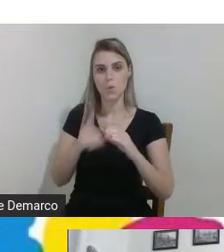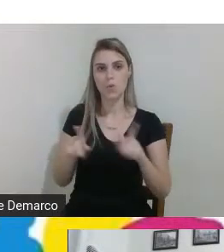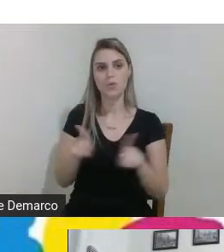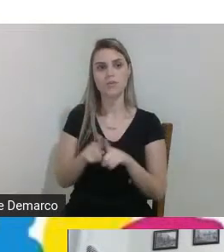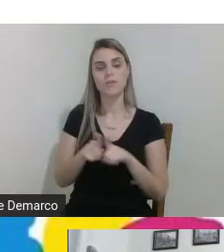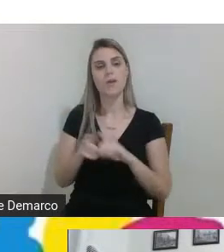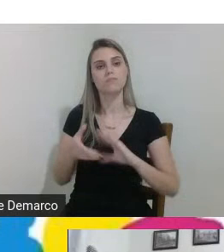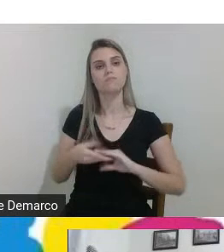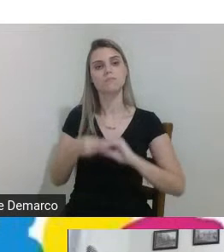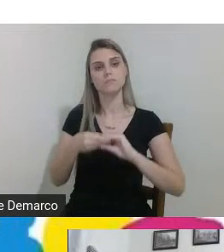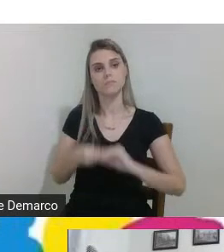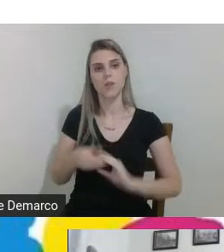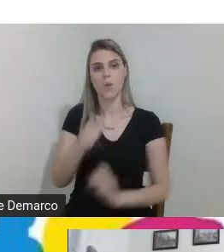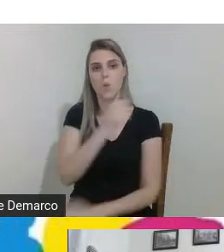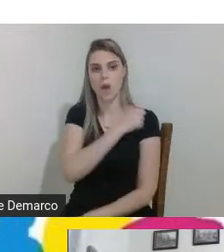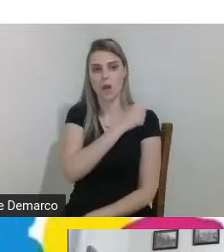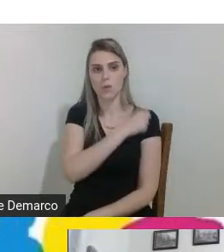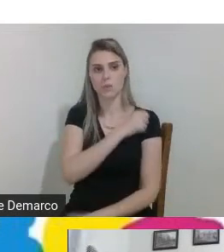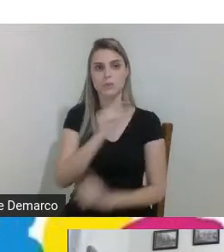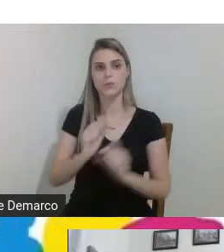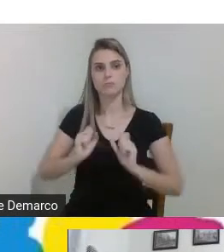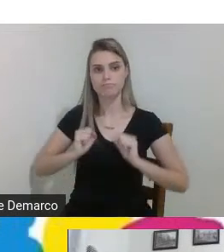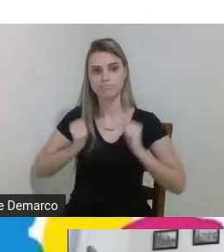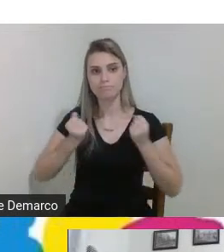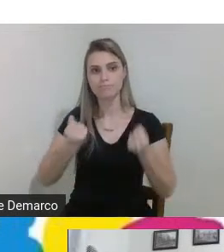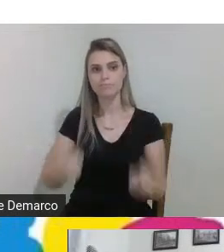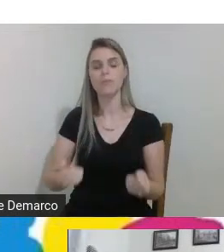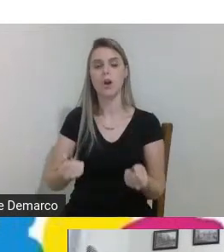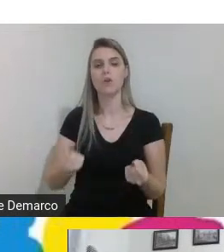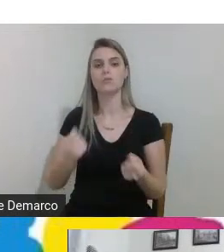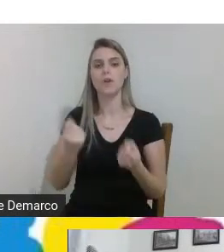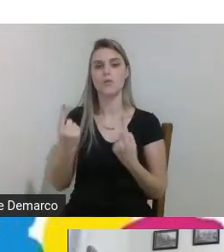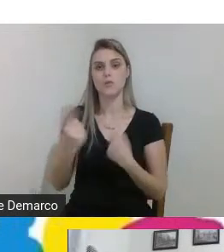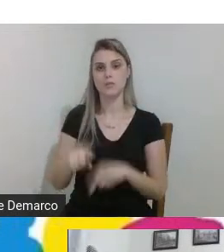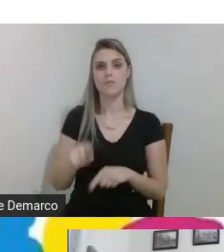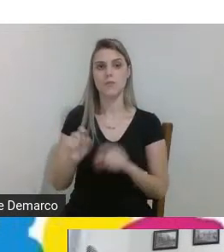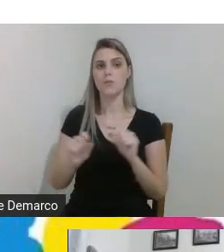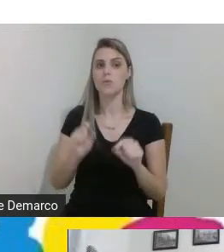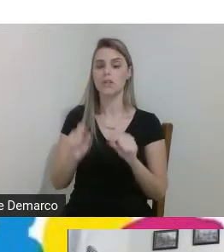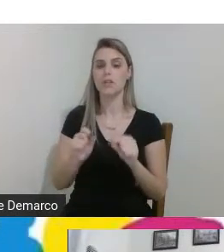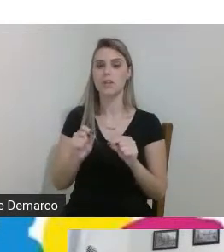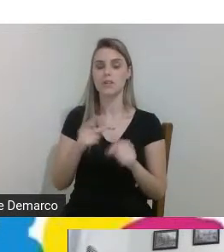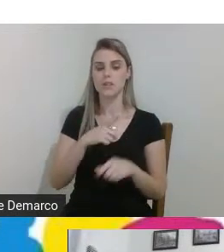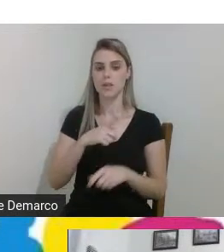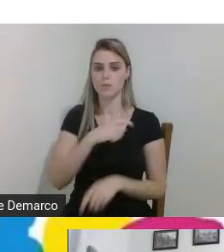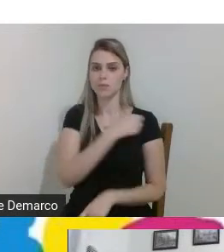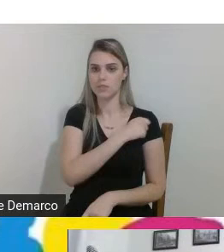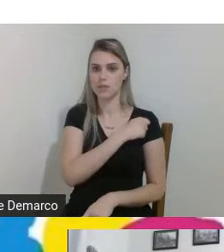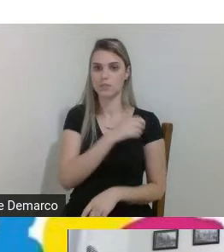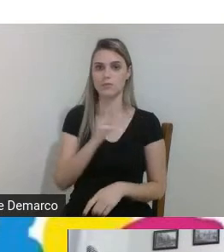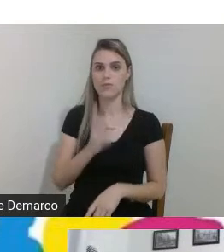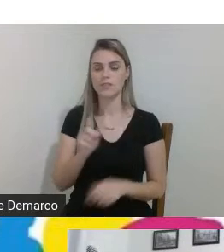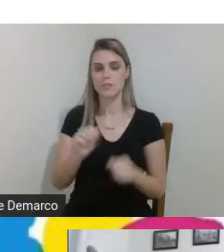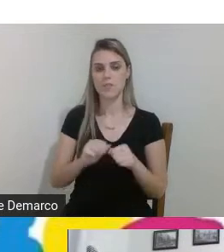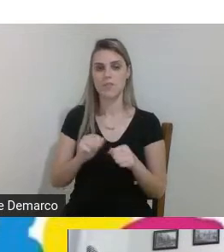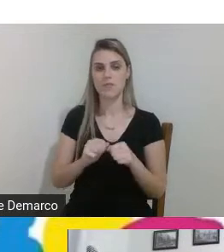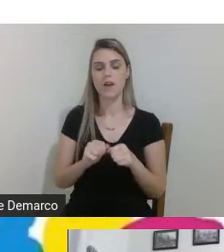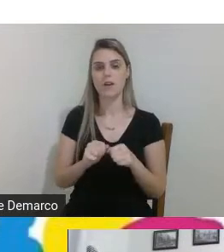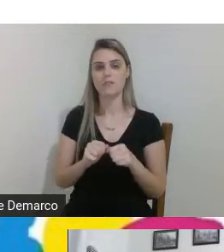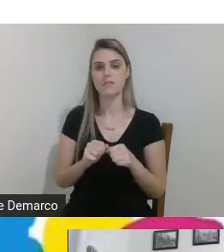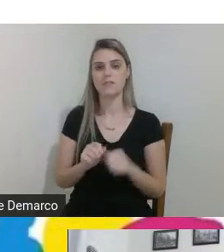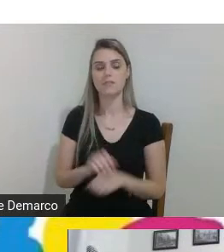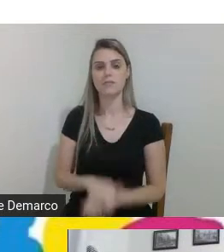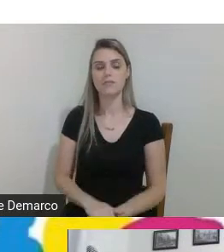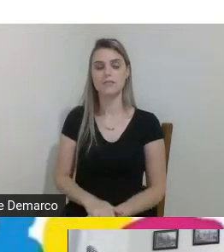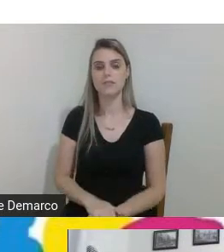também que se dedicam se debruçam aos desafios que a gente coloca para eles e sempre executam agora para o